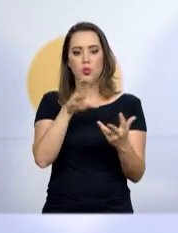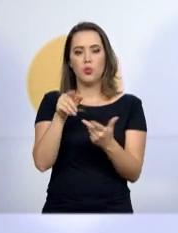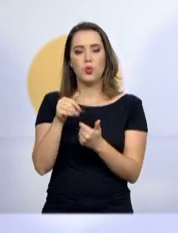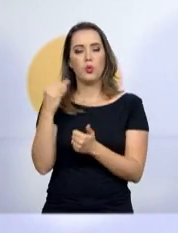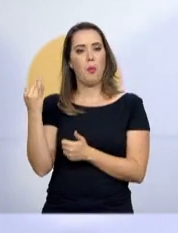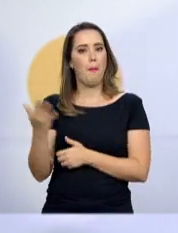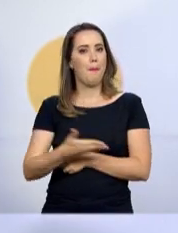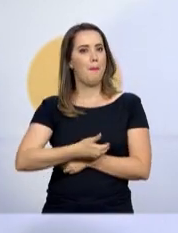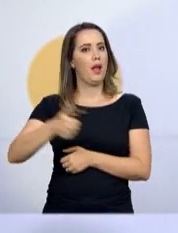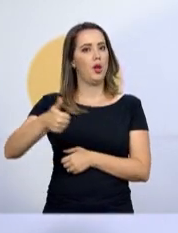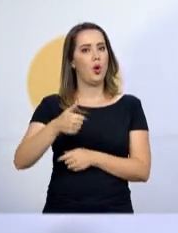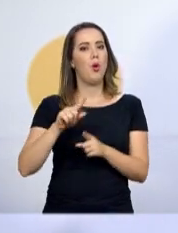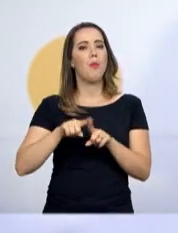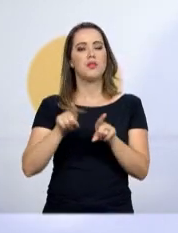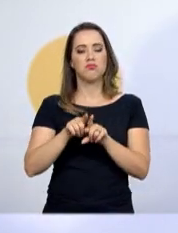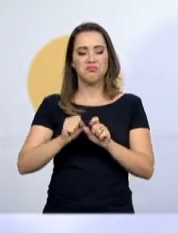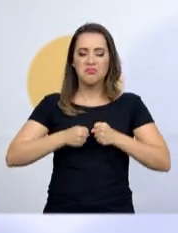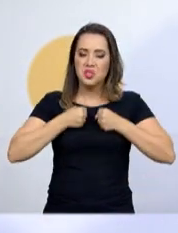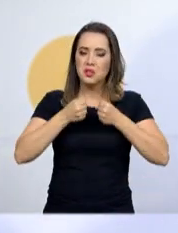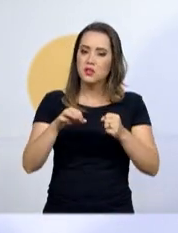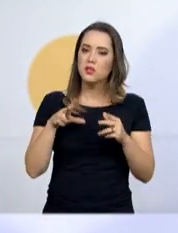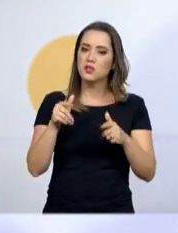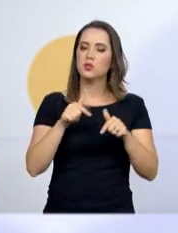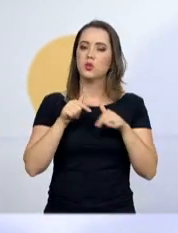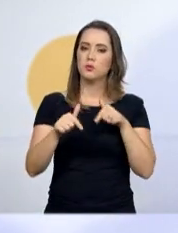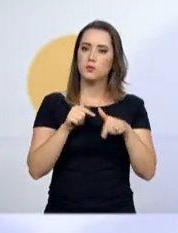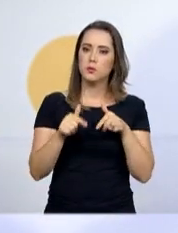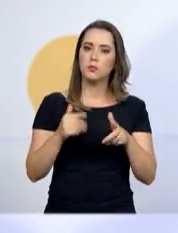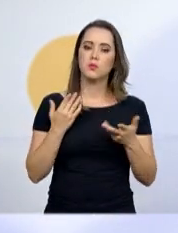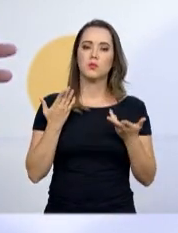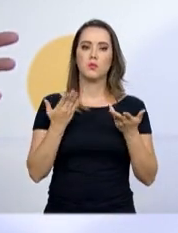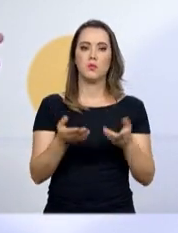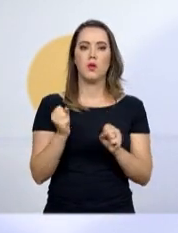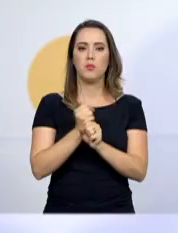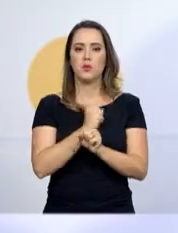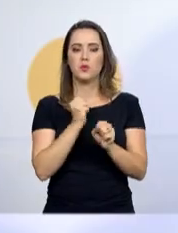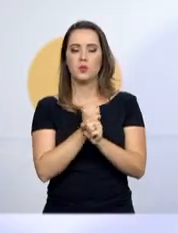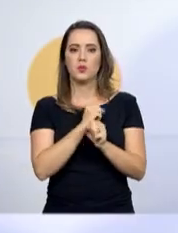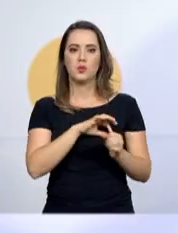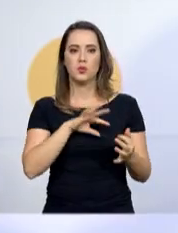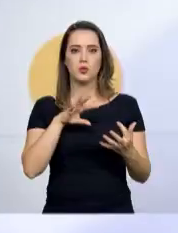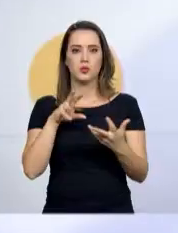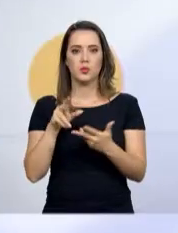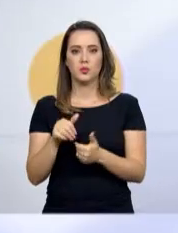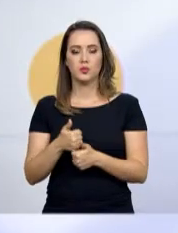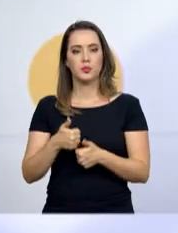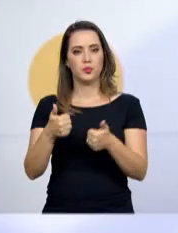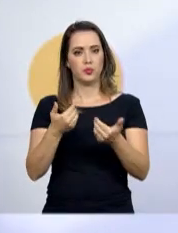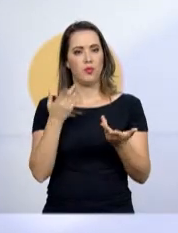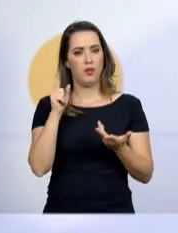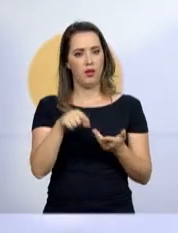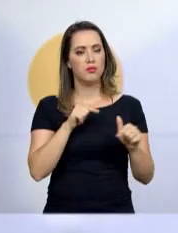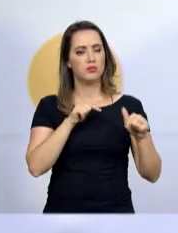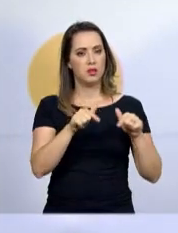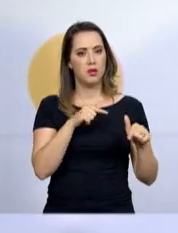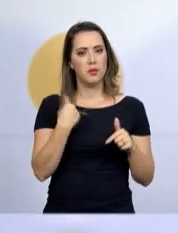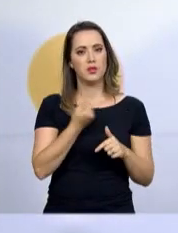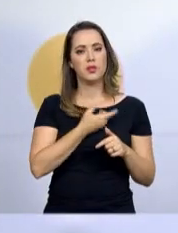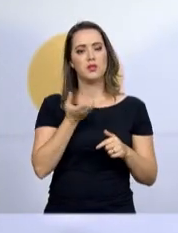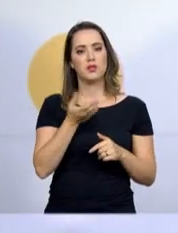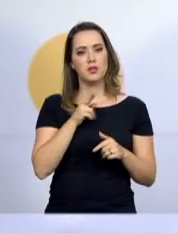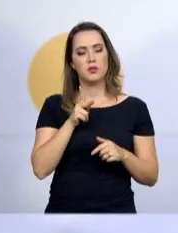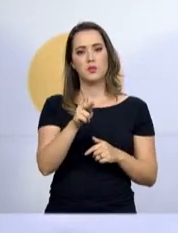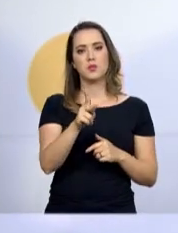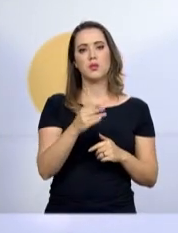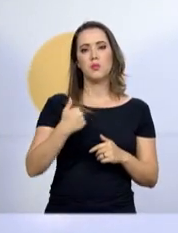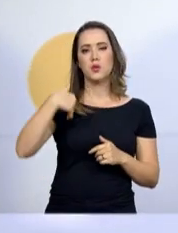melhor, mas emprega todas as suas energias para construir esse mundo melhor. Ela é uma atividade que queremos cada vez